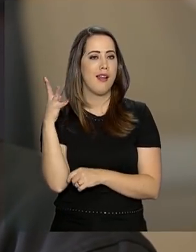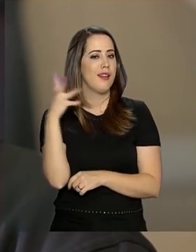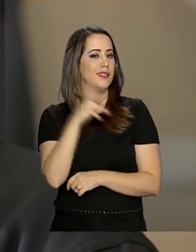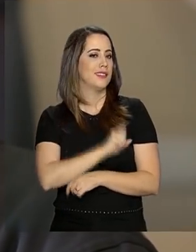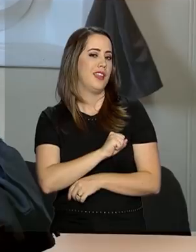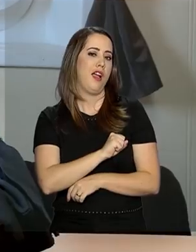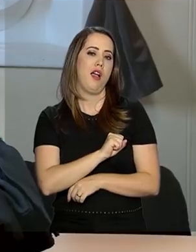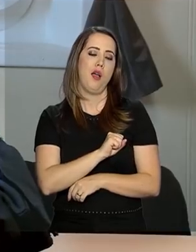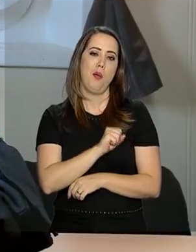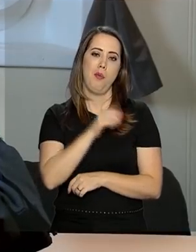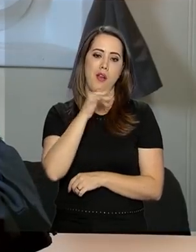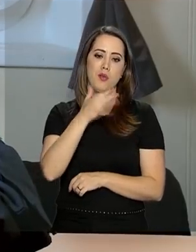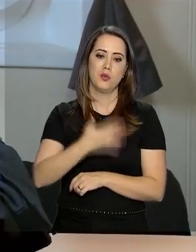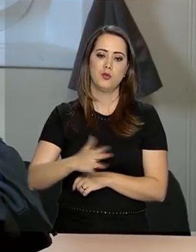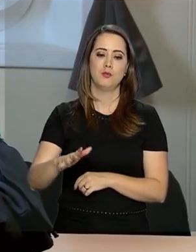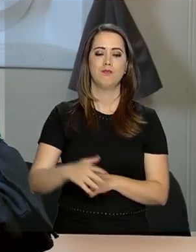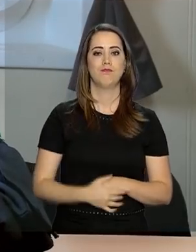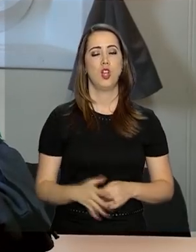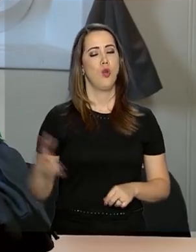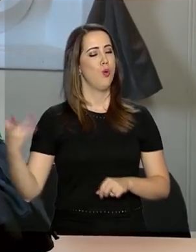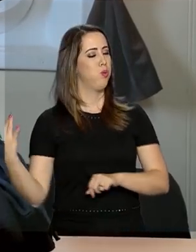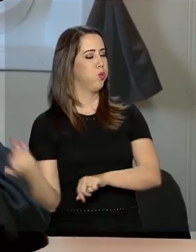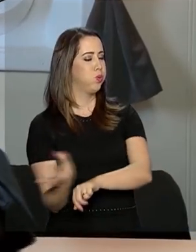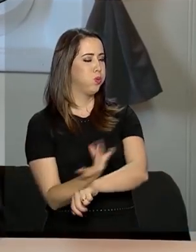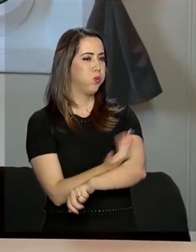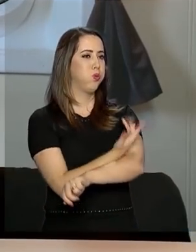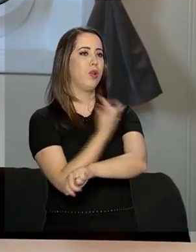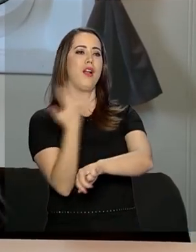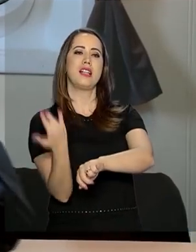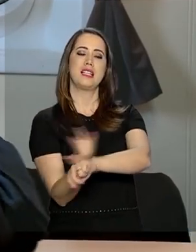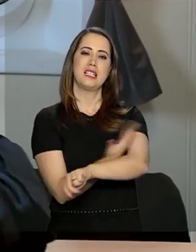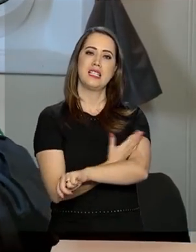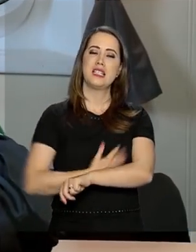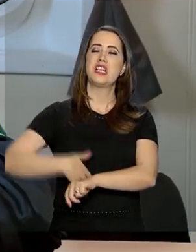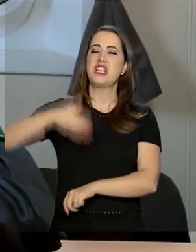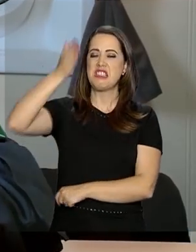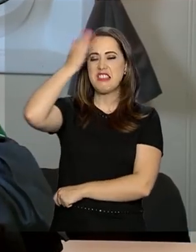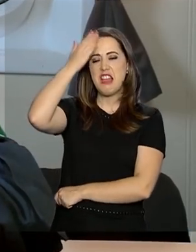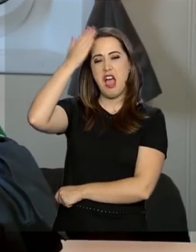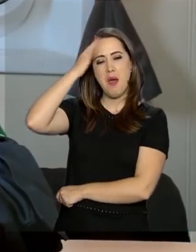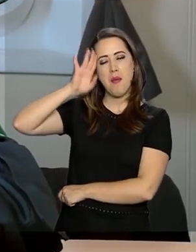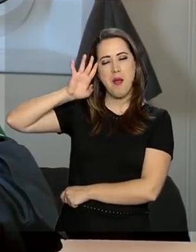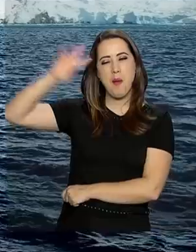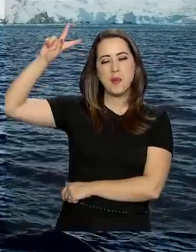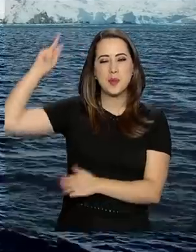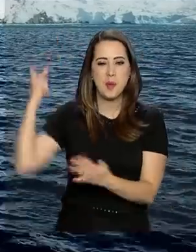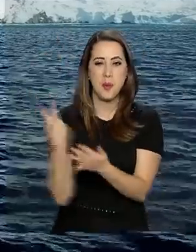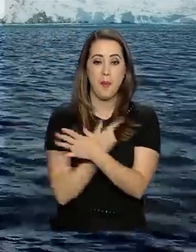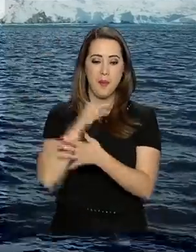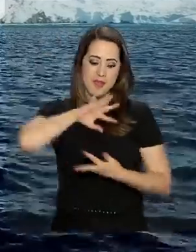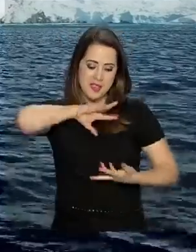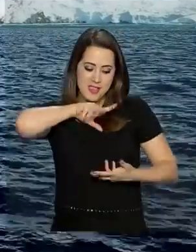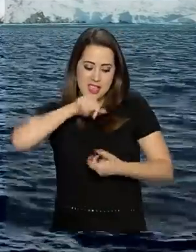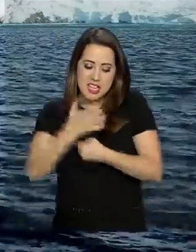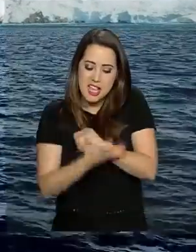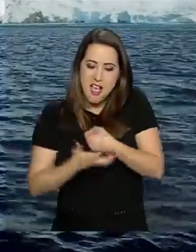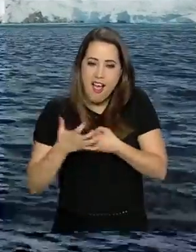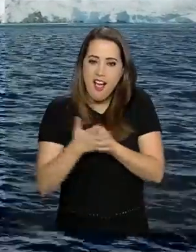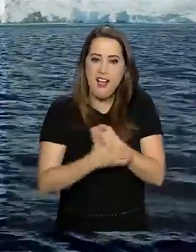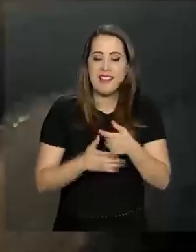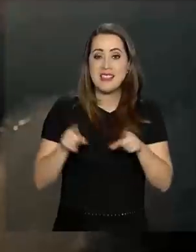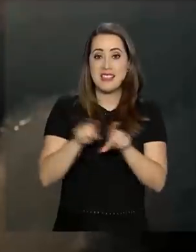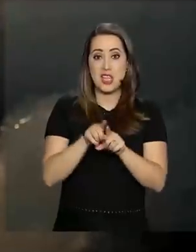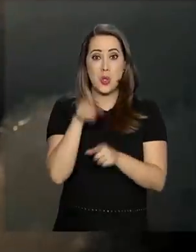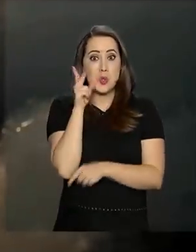pelo mar. Para mim foi uma emoção uma alegria muito grande saber que eu ia realizar esse sonho de vir para a Antártica de Juazeiro do Norte para a